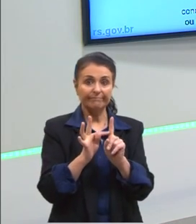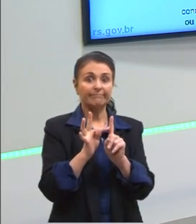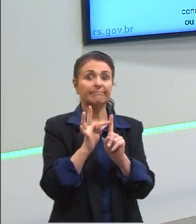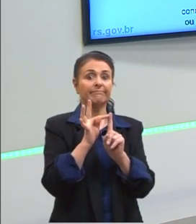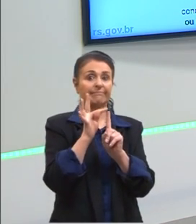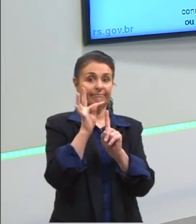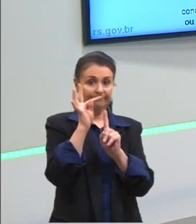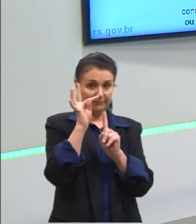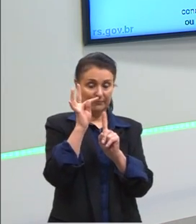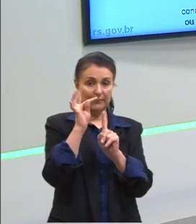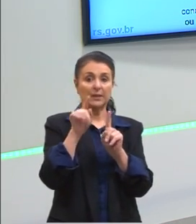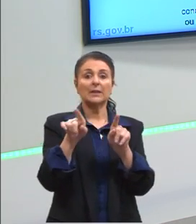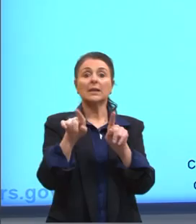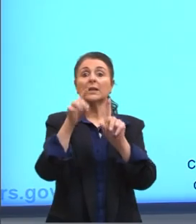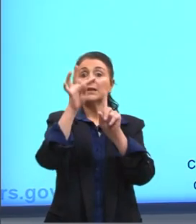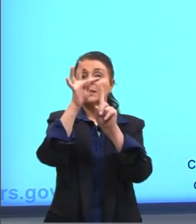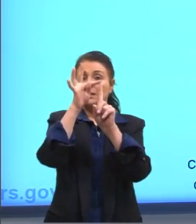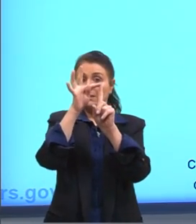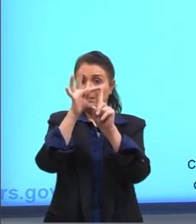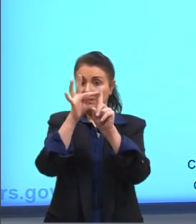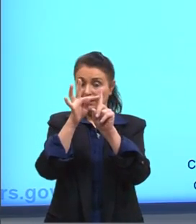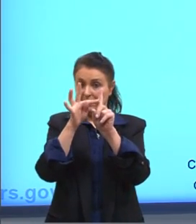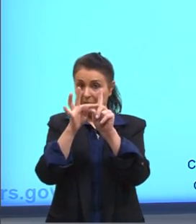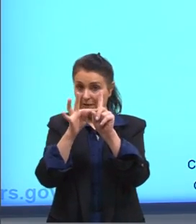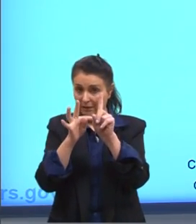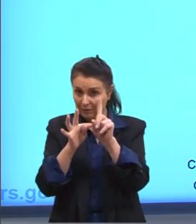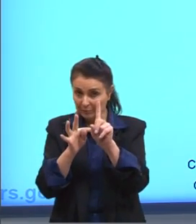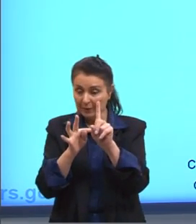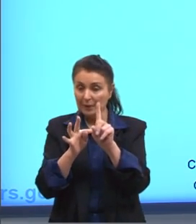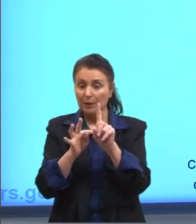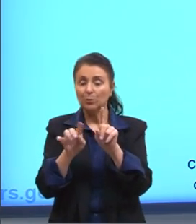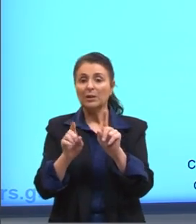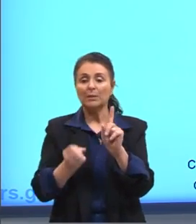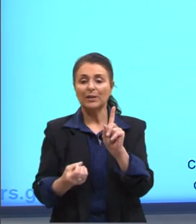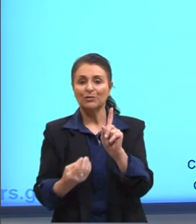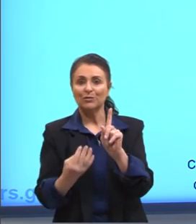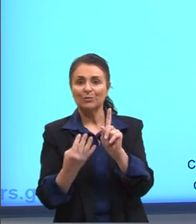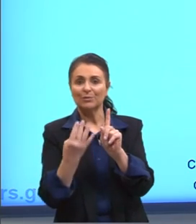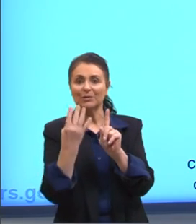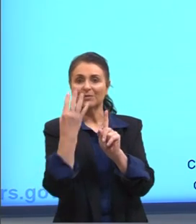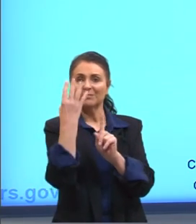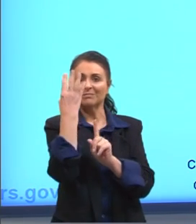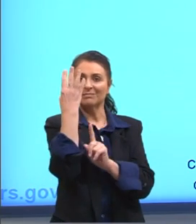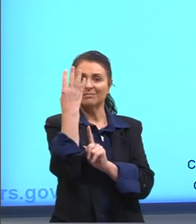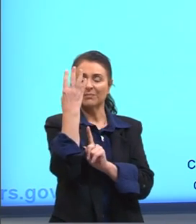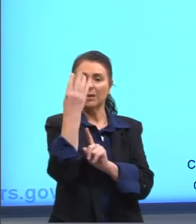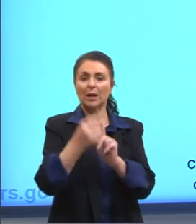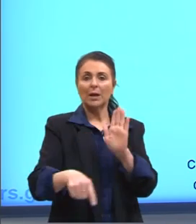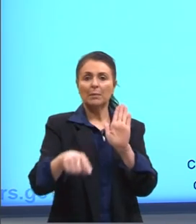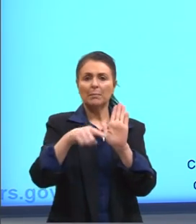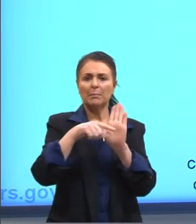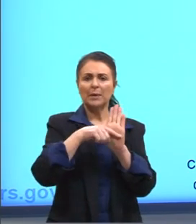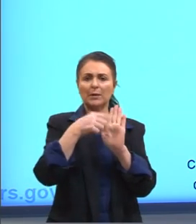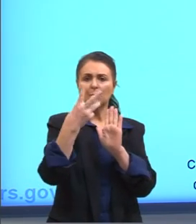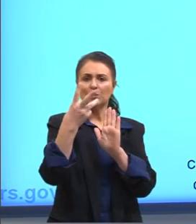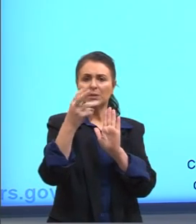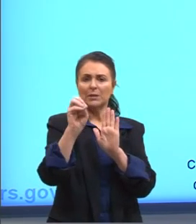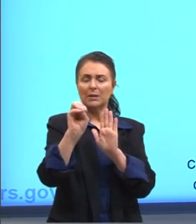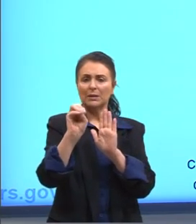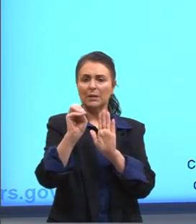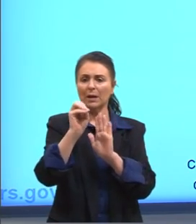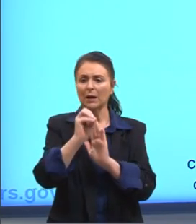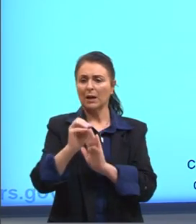E baixa temperatura de ebulição, que é um pouco difícil da gente imaginar, né? Em menos 30 graus Celsius, ele vai